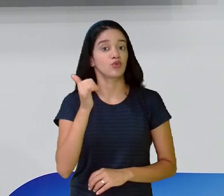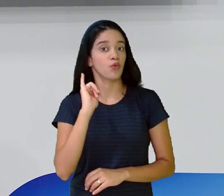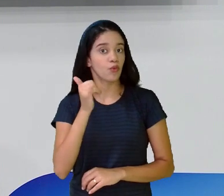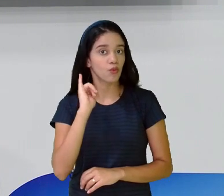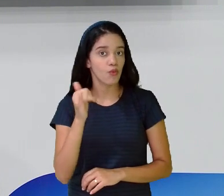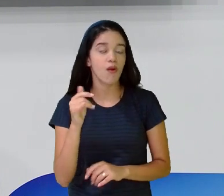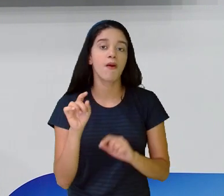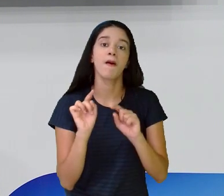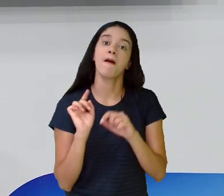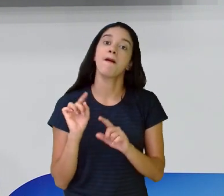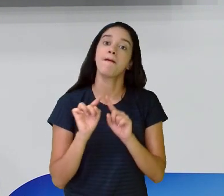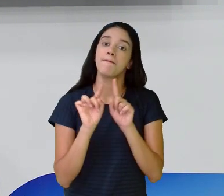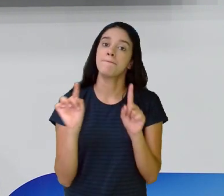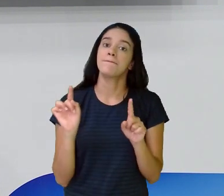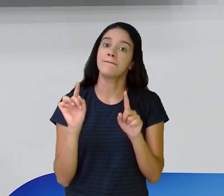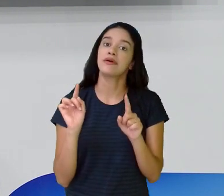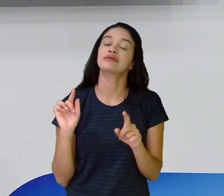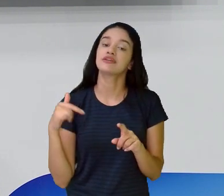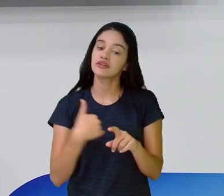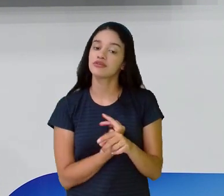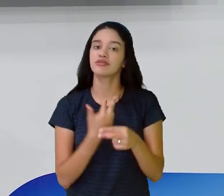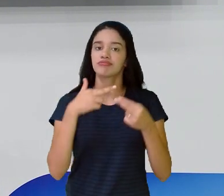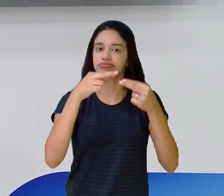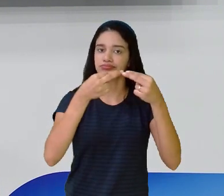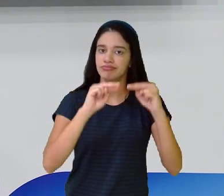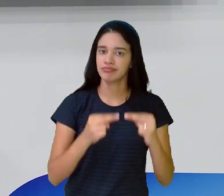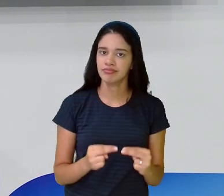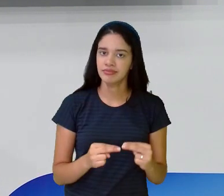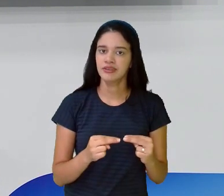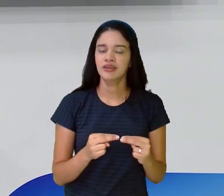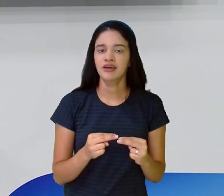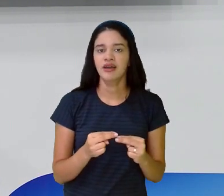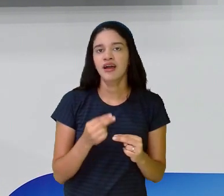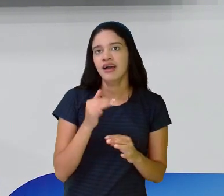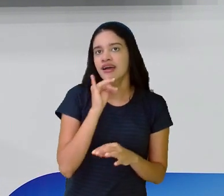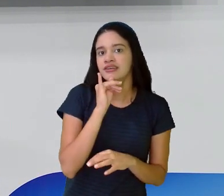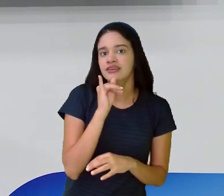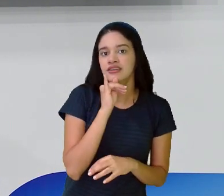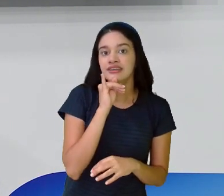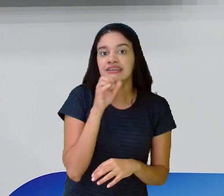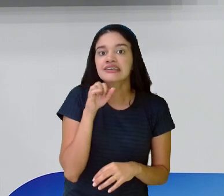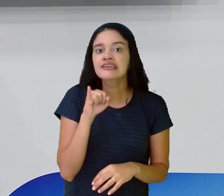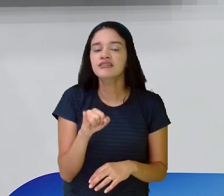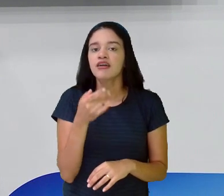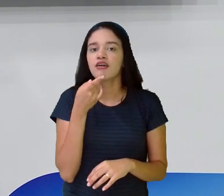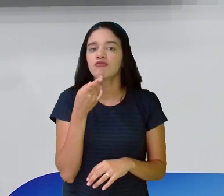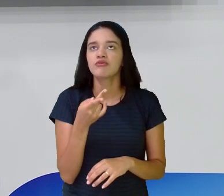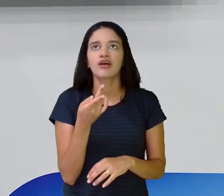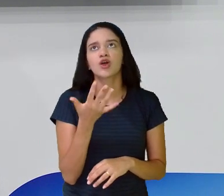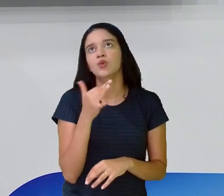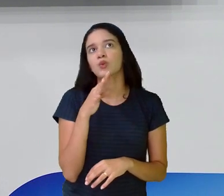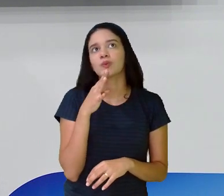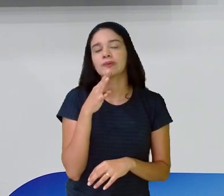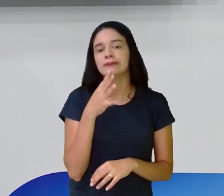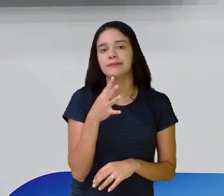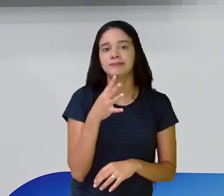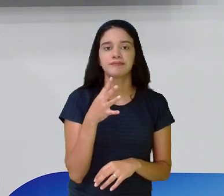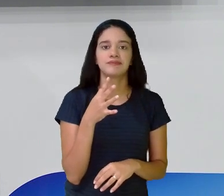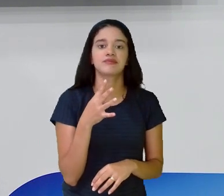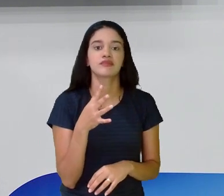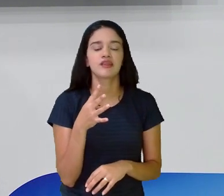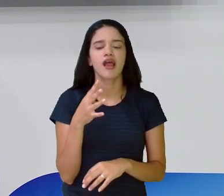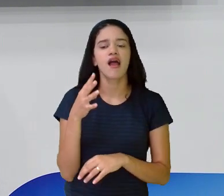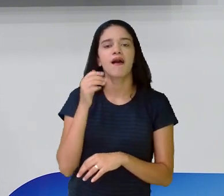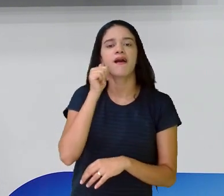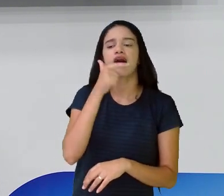mas é das nossas lendas aqui, que é, tipo, se eu falar para vocês, muito conhecido. Aquele